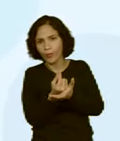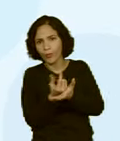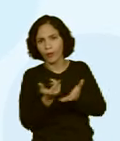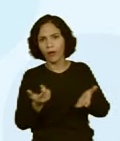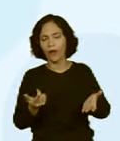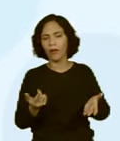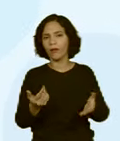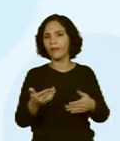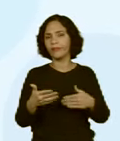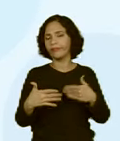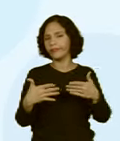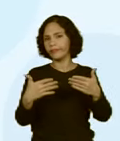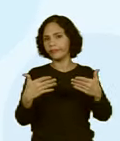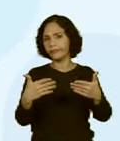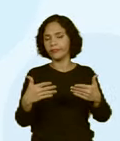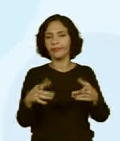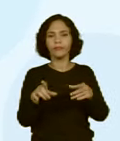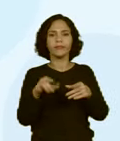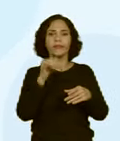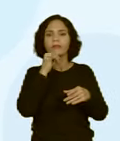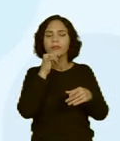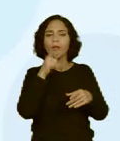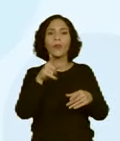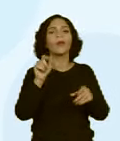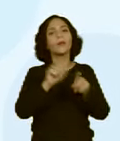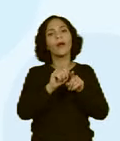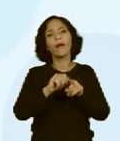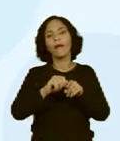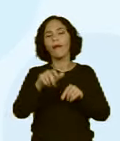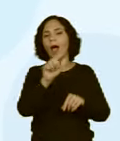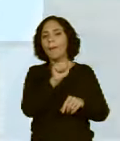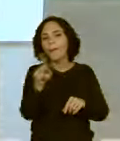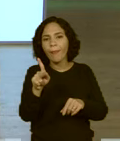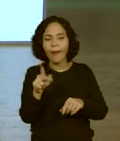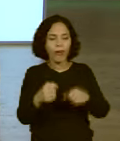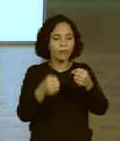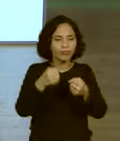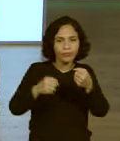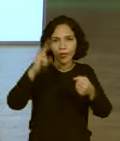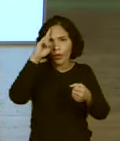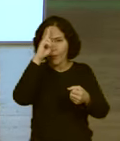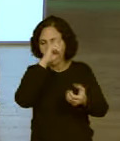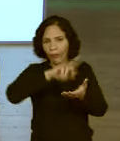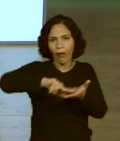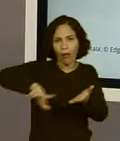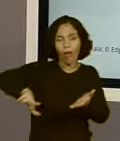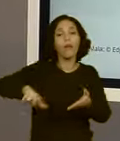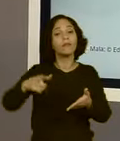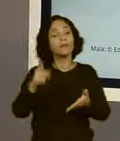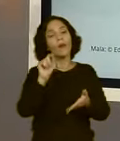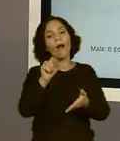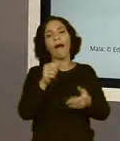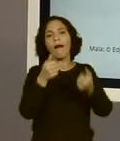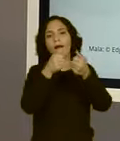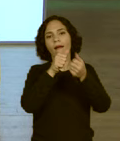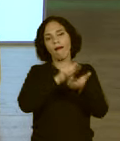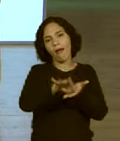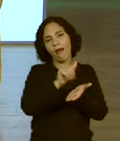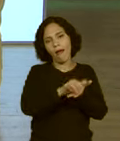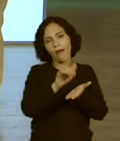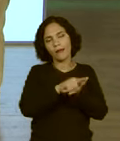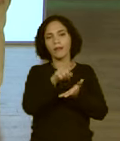e andar de aplicativos também. São gastos que a família tem com transporte.